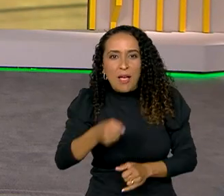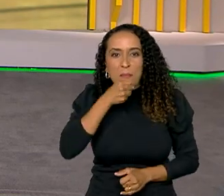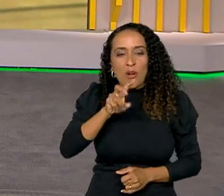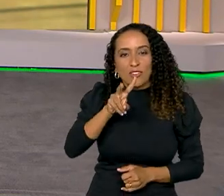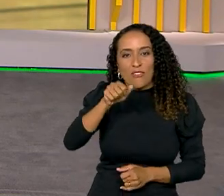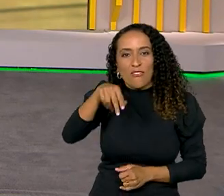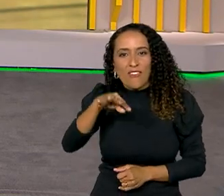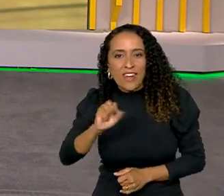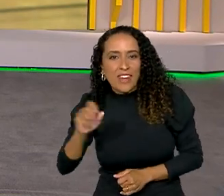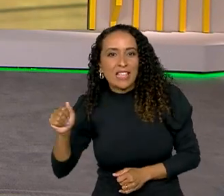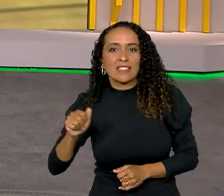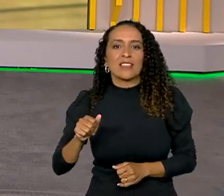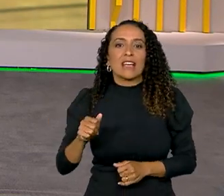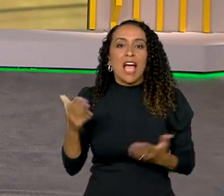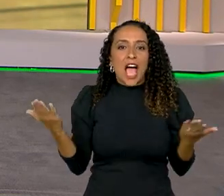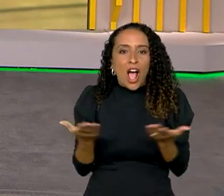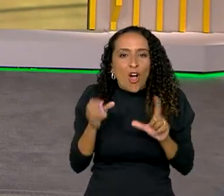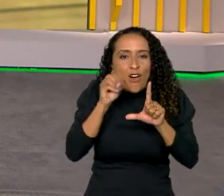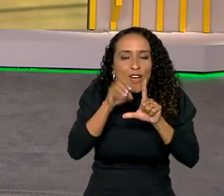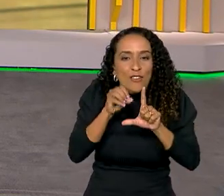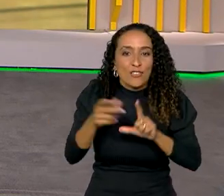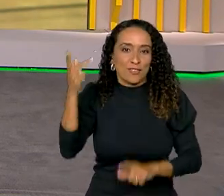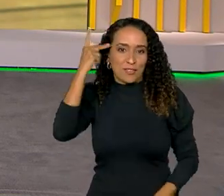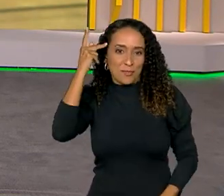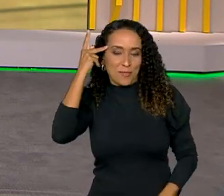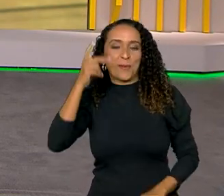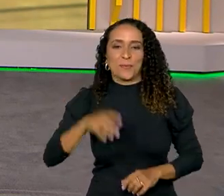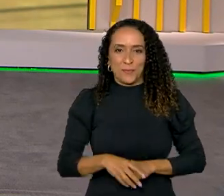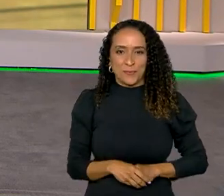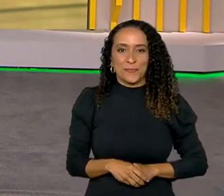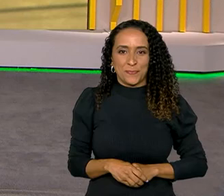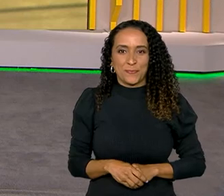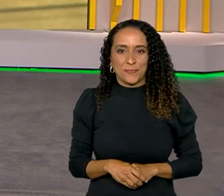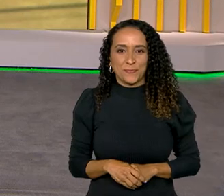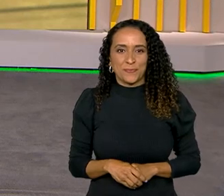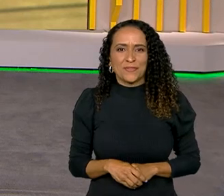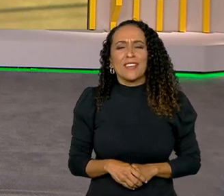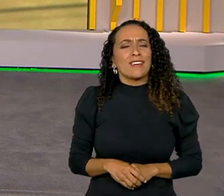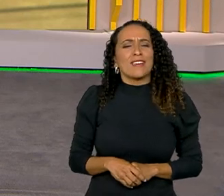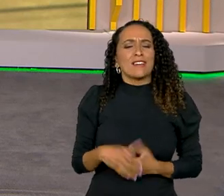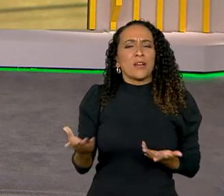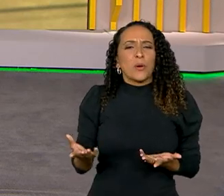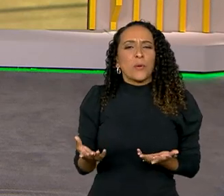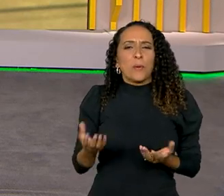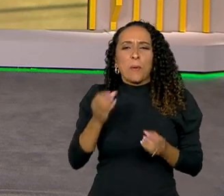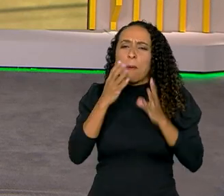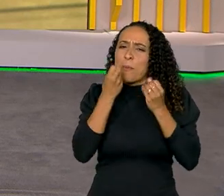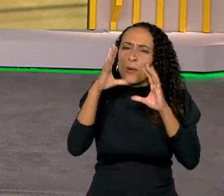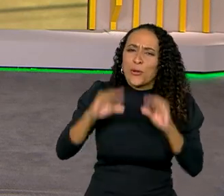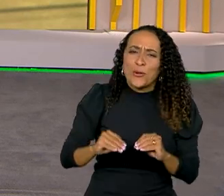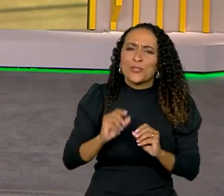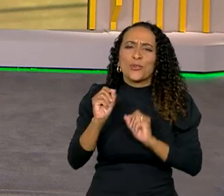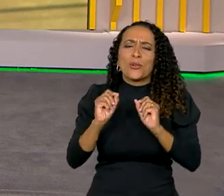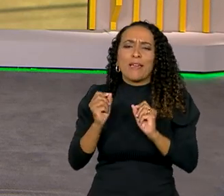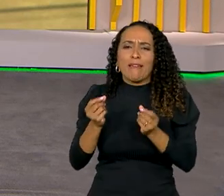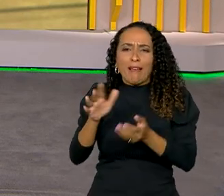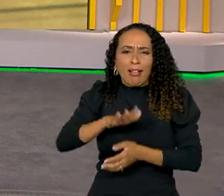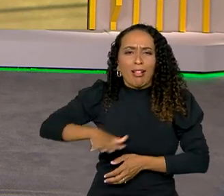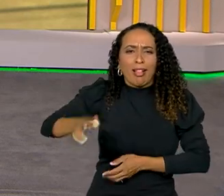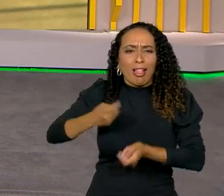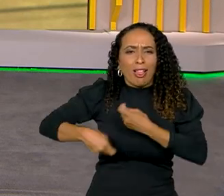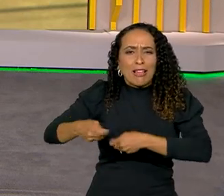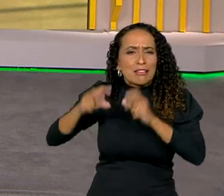Vanessa Casalino, que fala com a gente agora ao vivo, direto de São Paulo. Vanessa, boa noite para você. O que é que o mercado anda